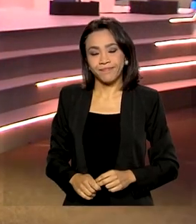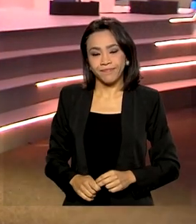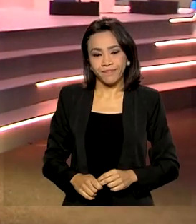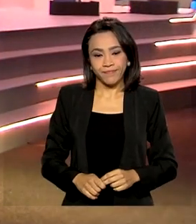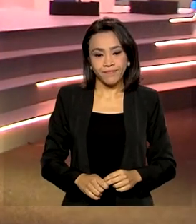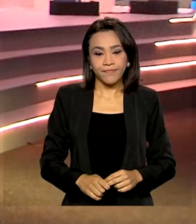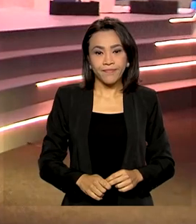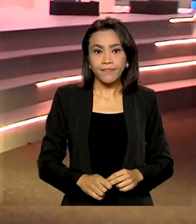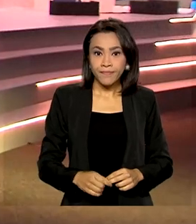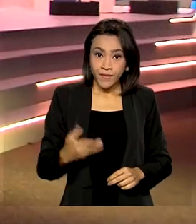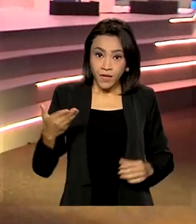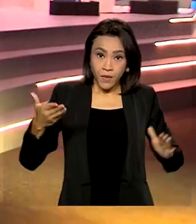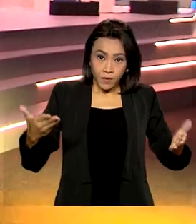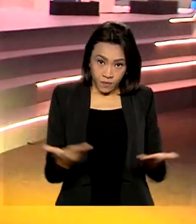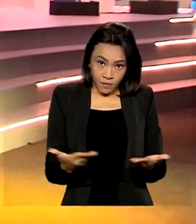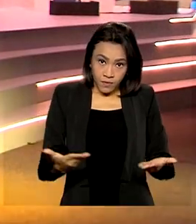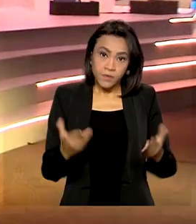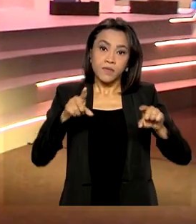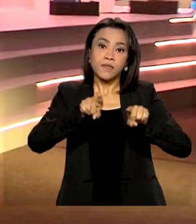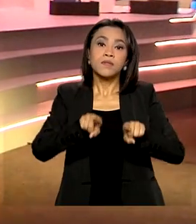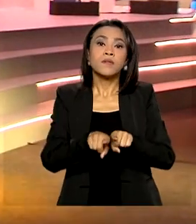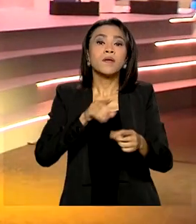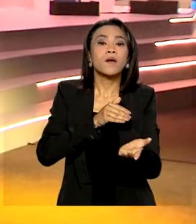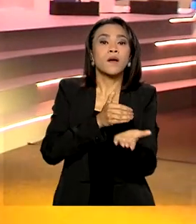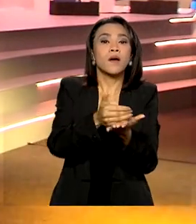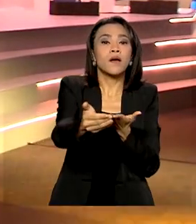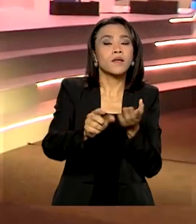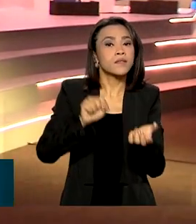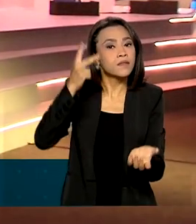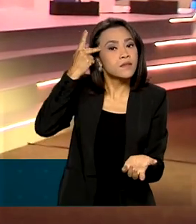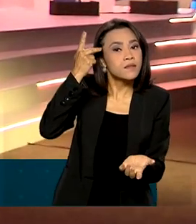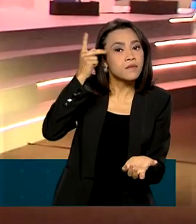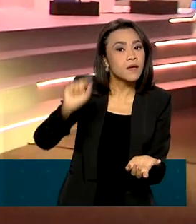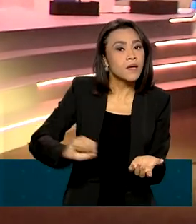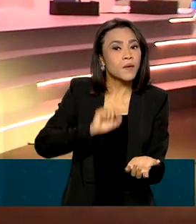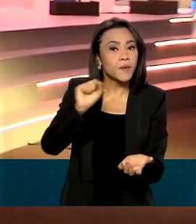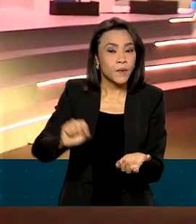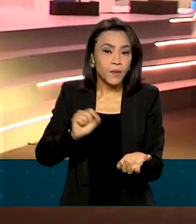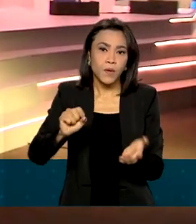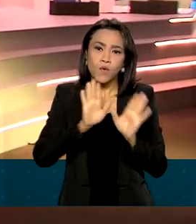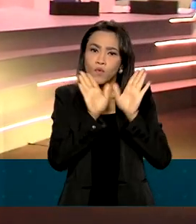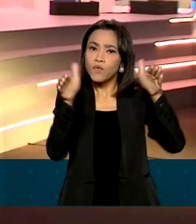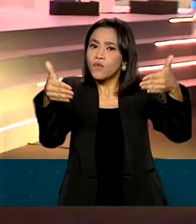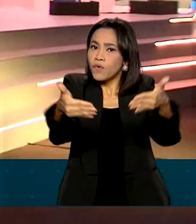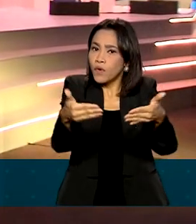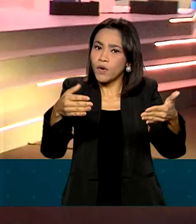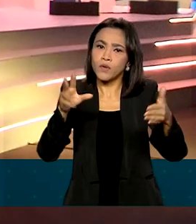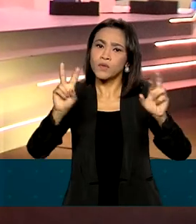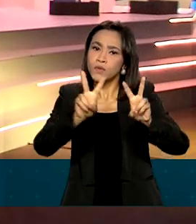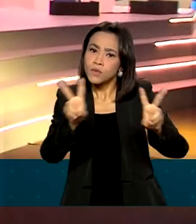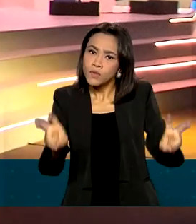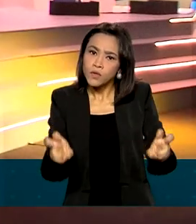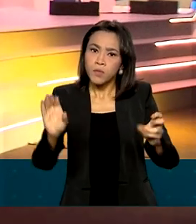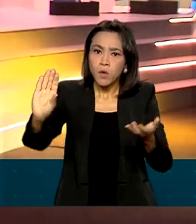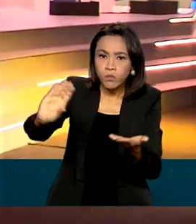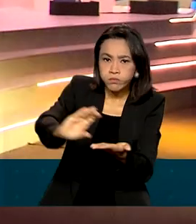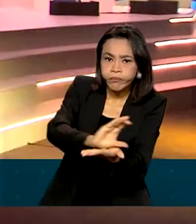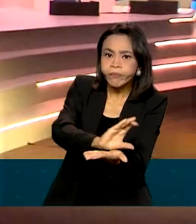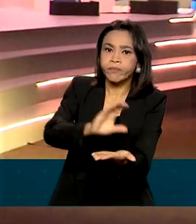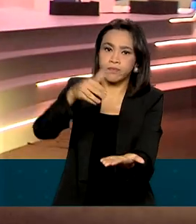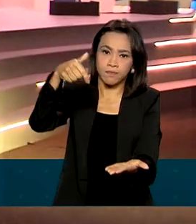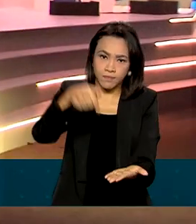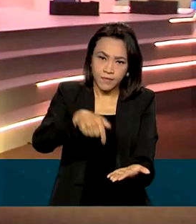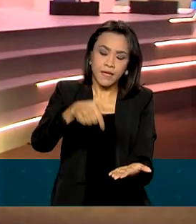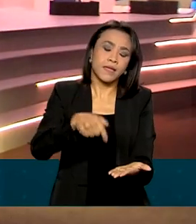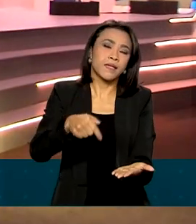E, Renata, começa hoje, também, aqui em São Paulo, o Fórum de Investimentos Brasil 2022, que é considerado o maior fórum de